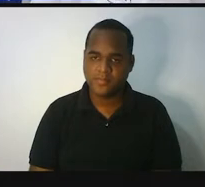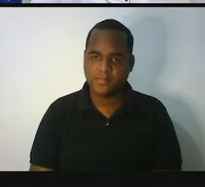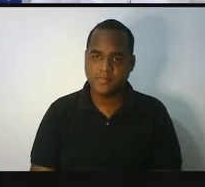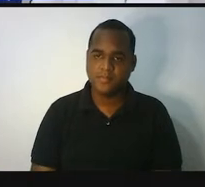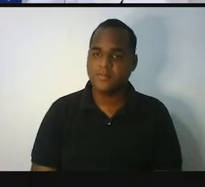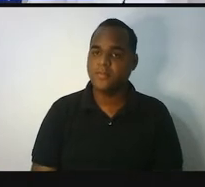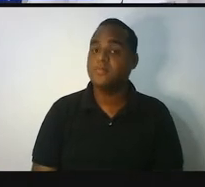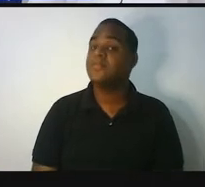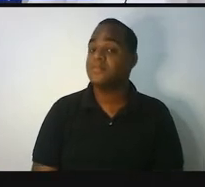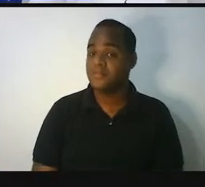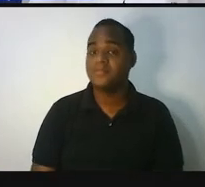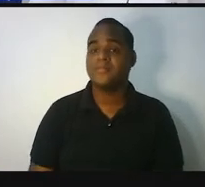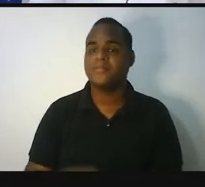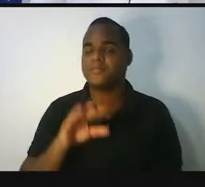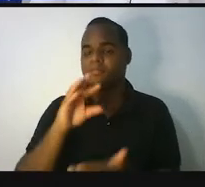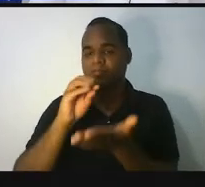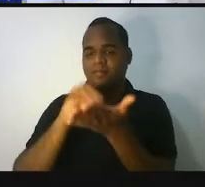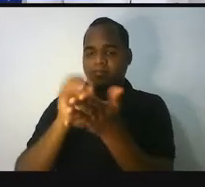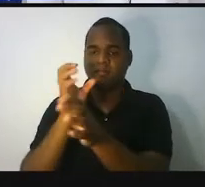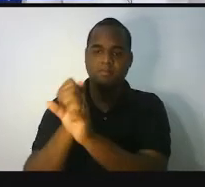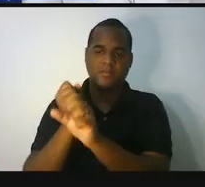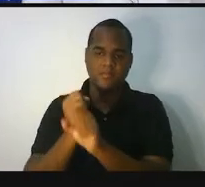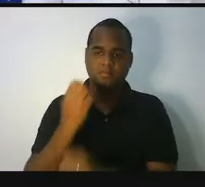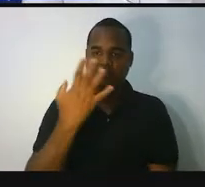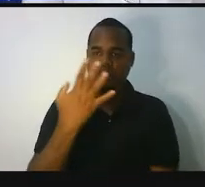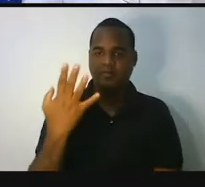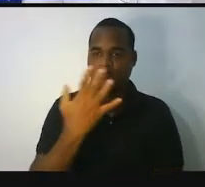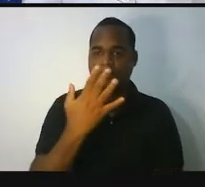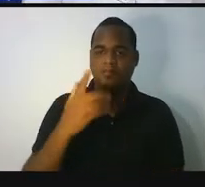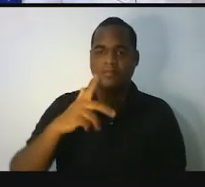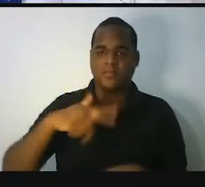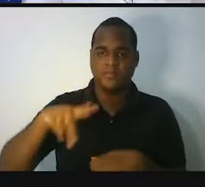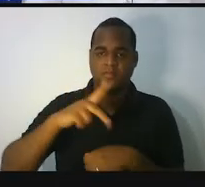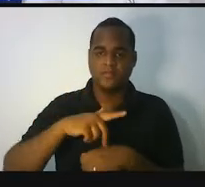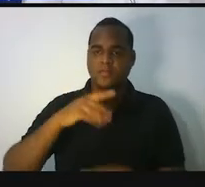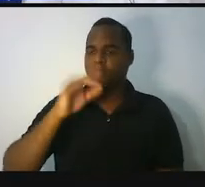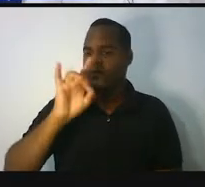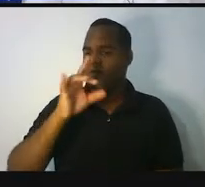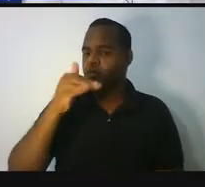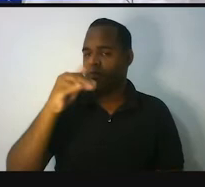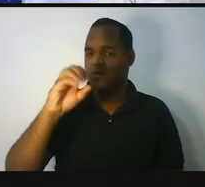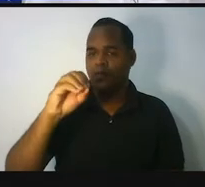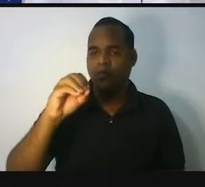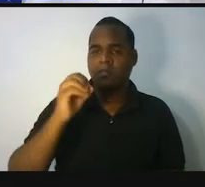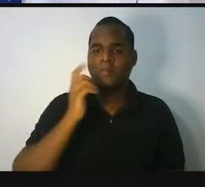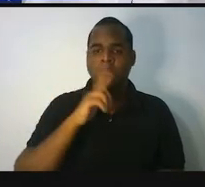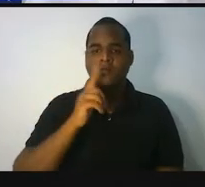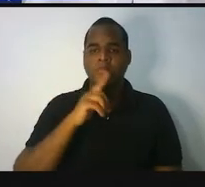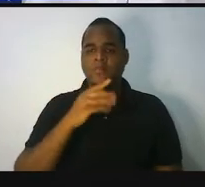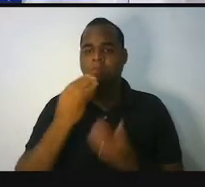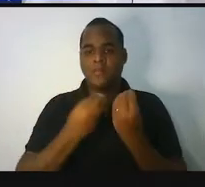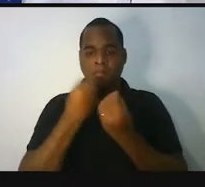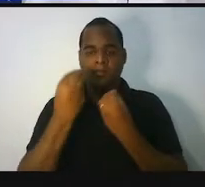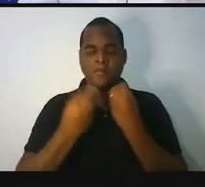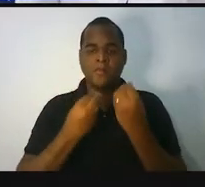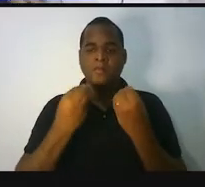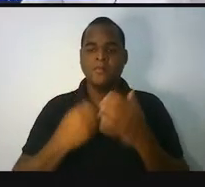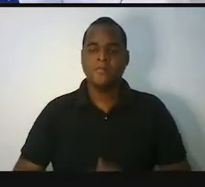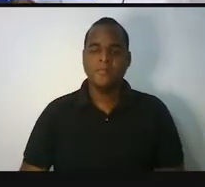vou descobrir a soma dos 44 países se eu tô com 10 aqui? Bom,